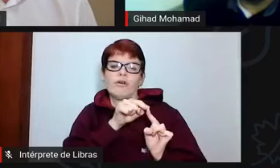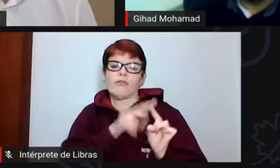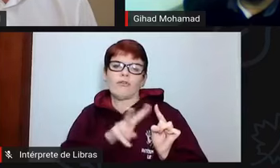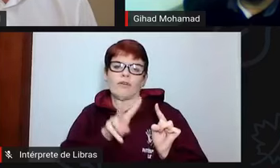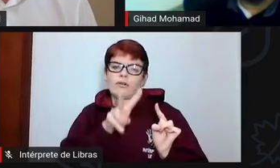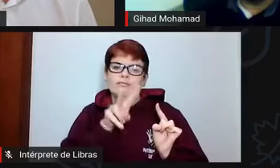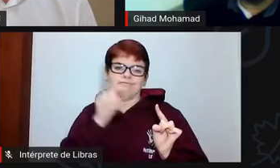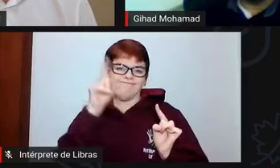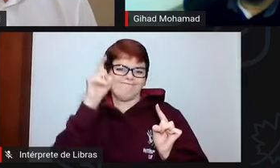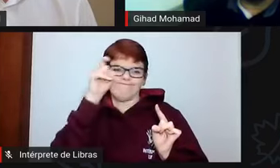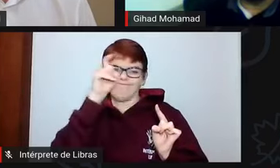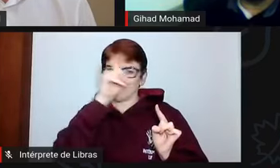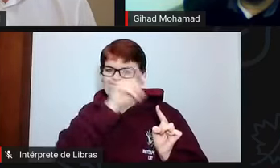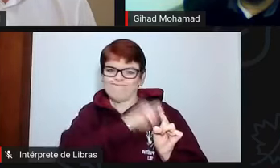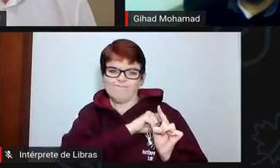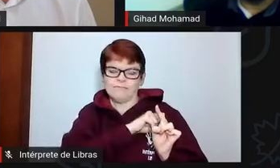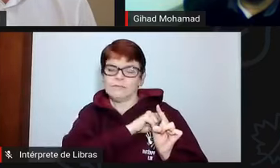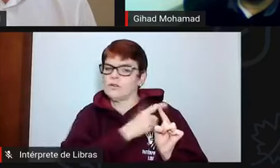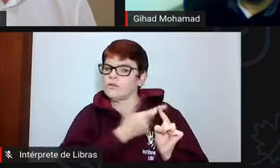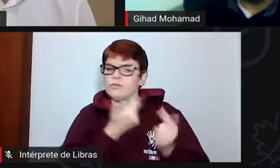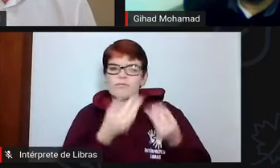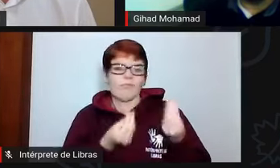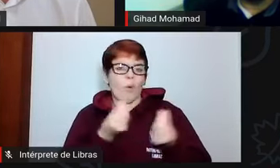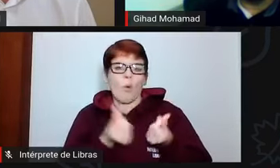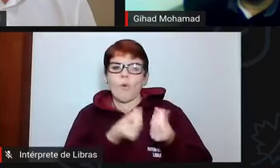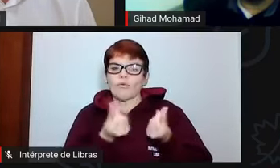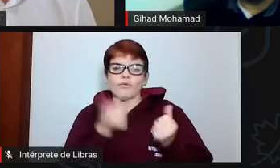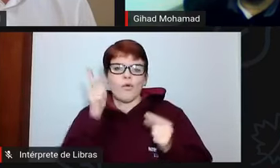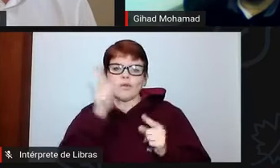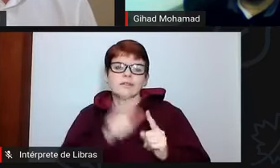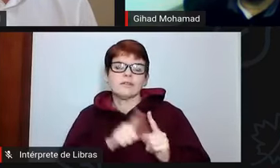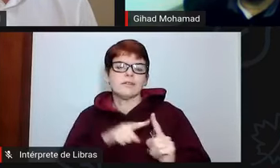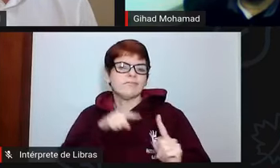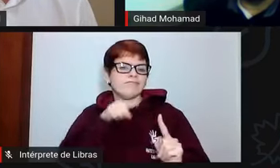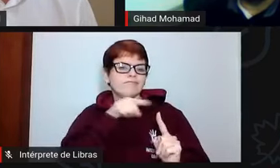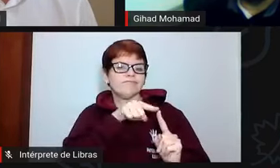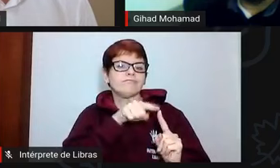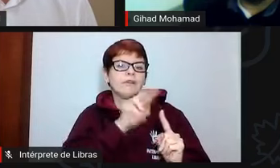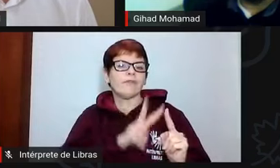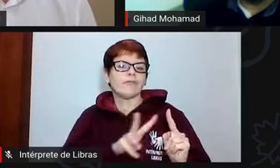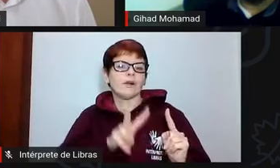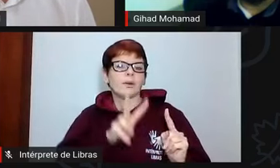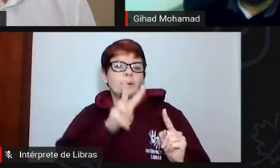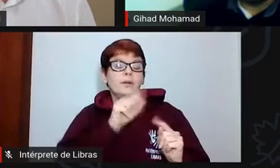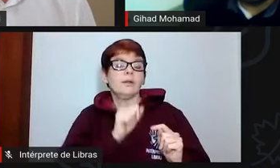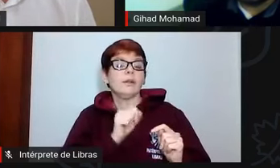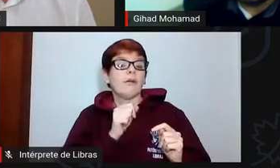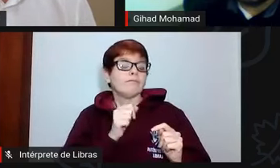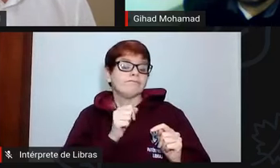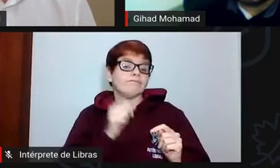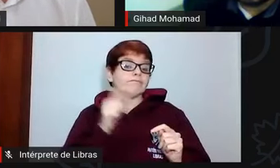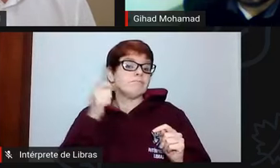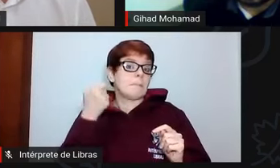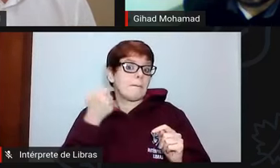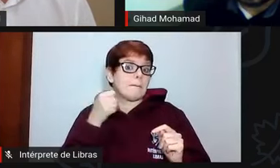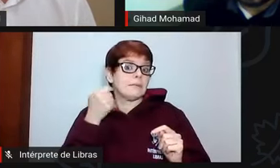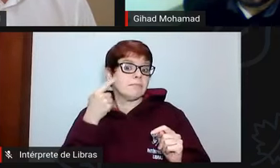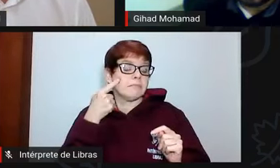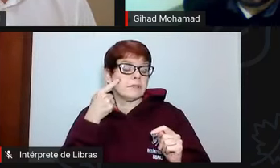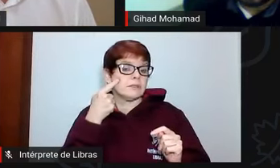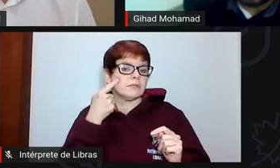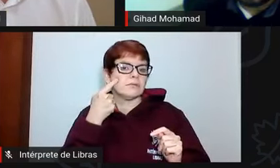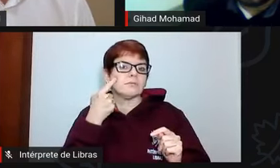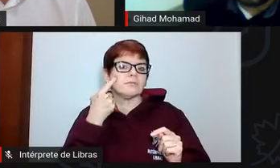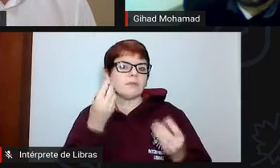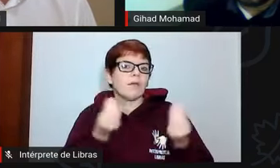Não há condições de nós alcançarmos esse valor. Então, logicamente que é um dos aspectos que